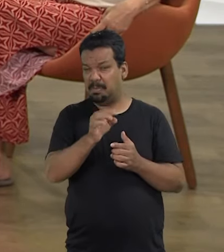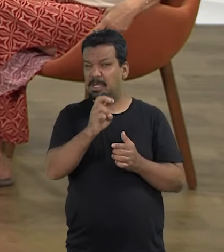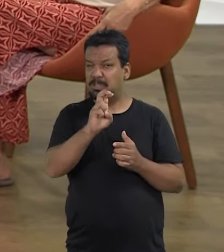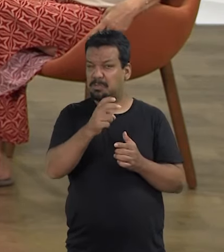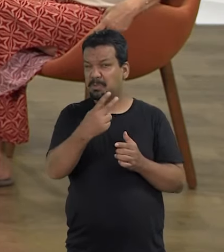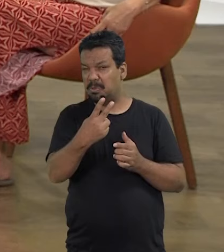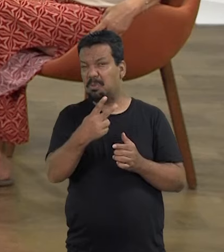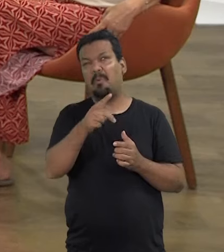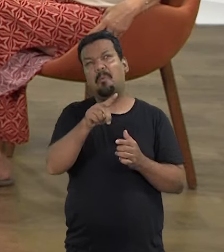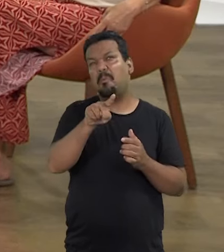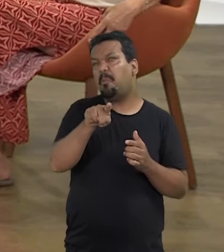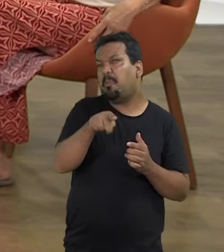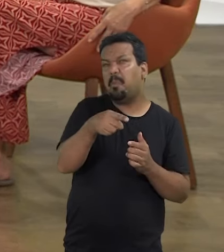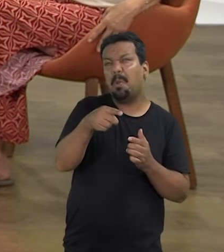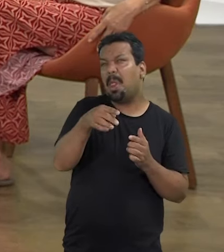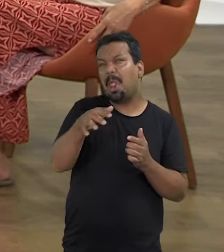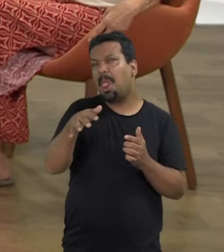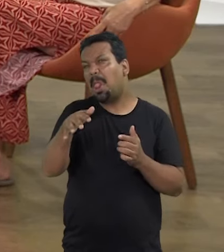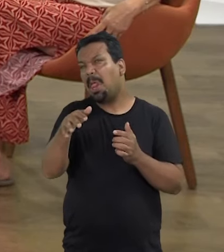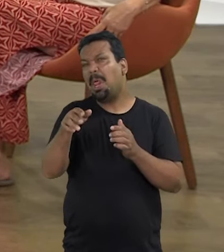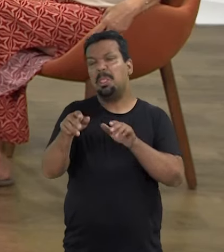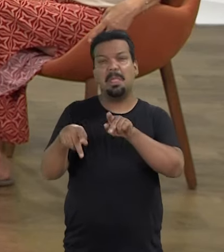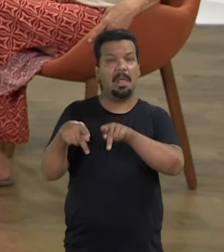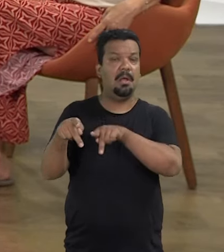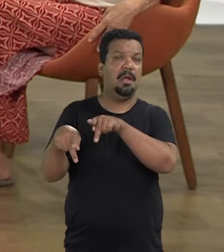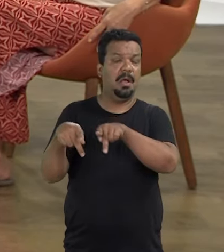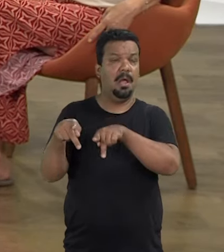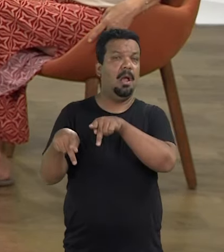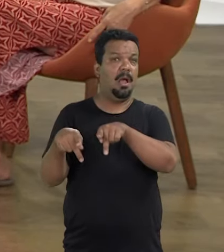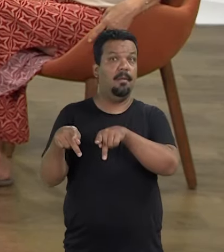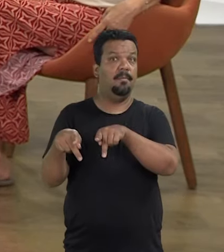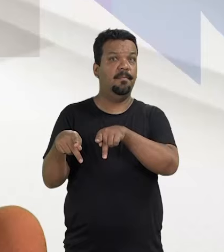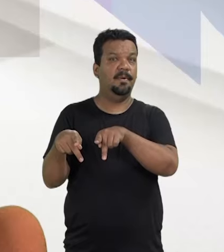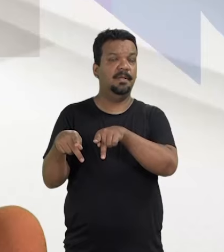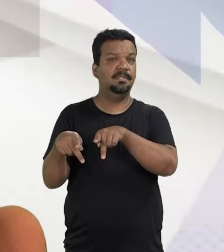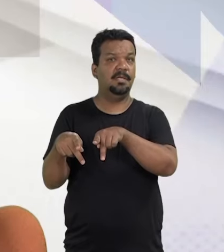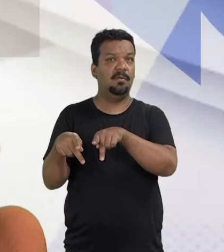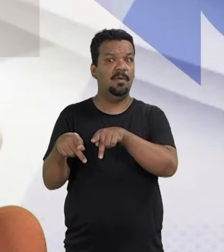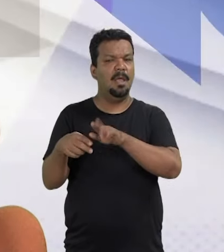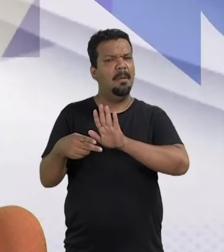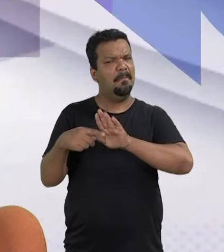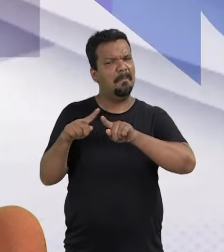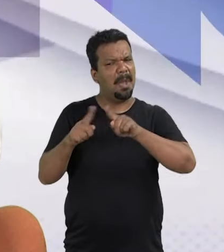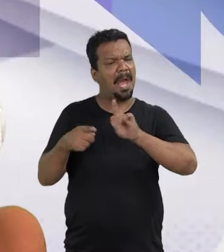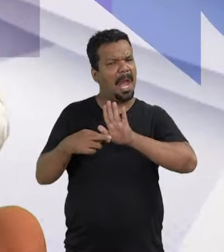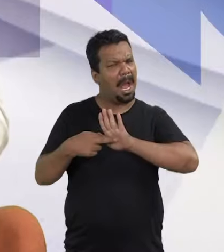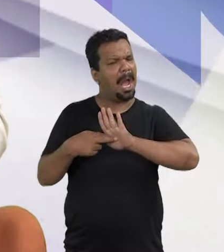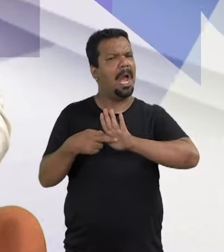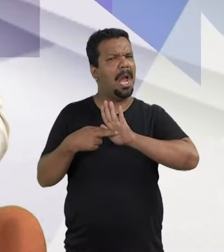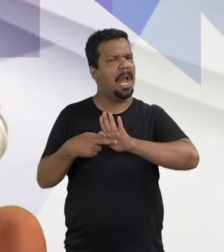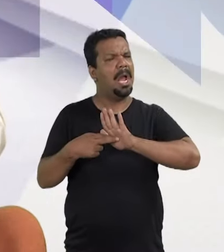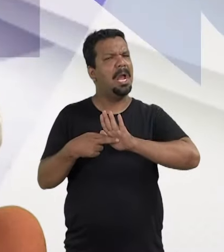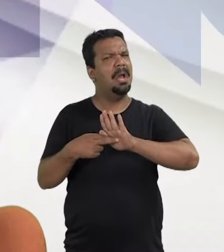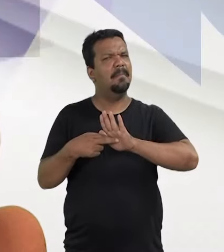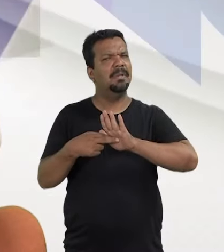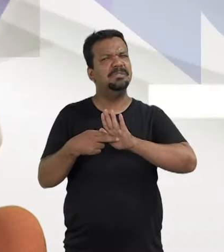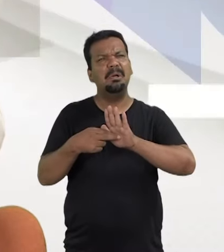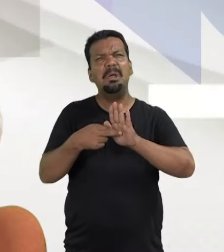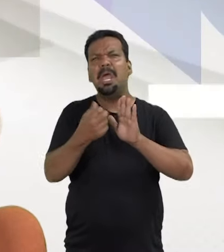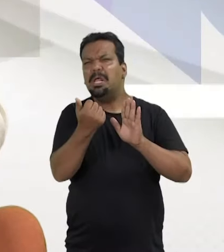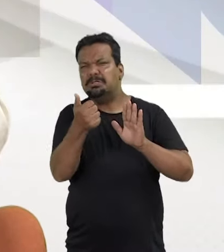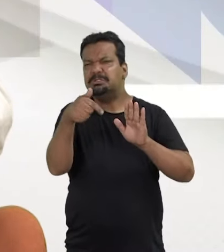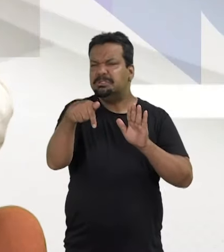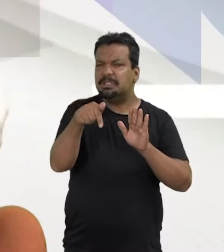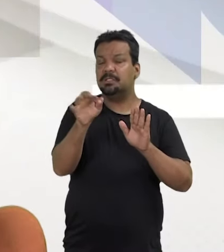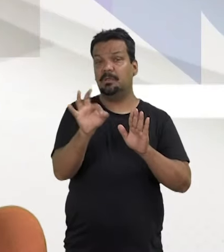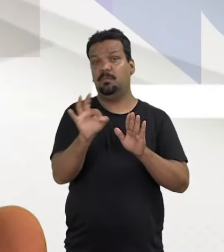52% e mais um pouquinho por cento da população, e a representação dela